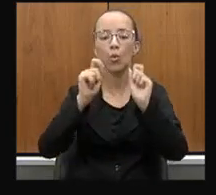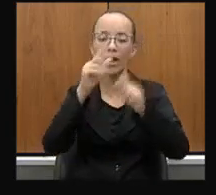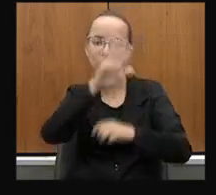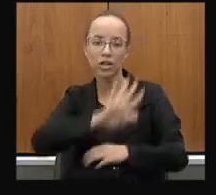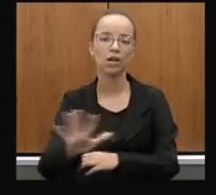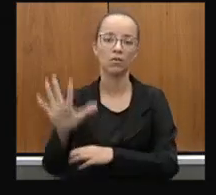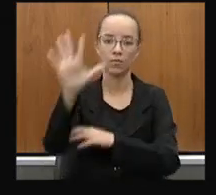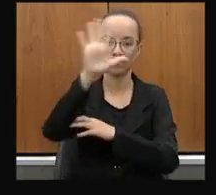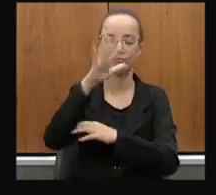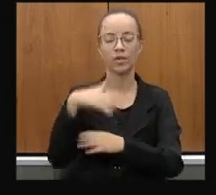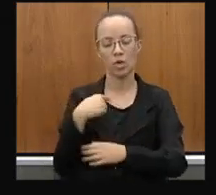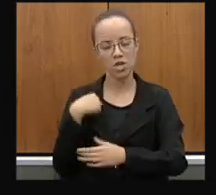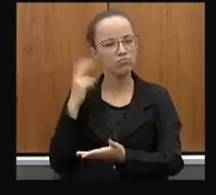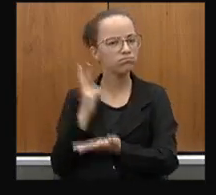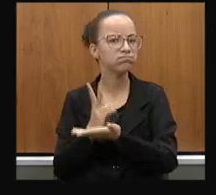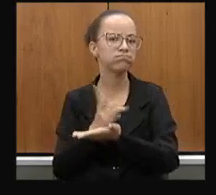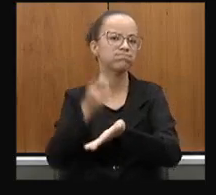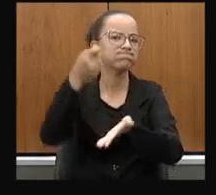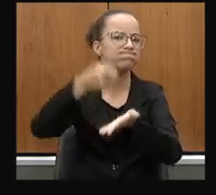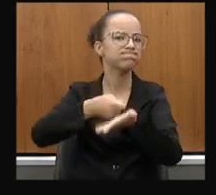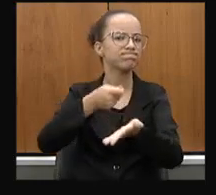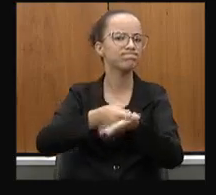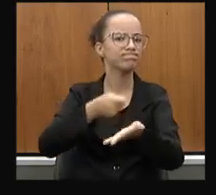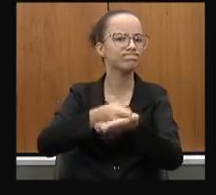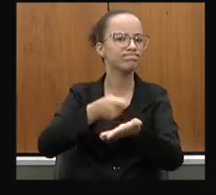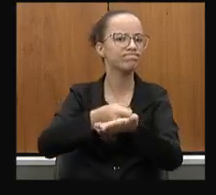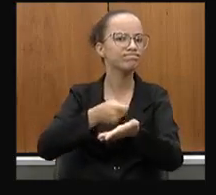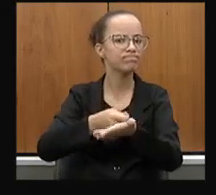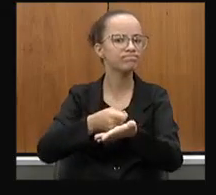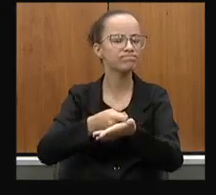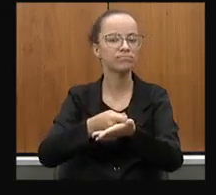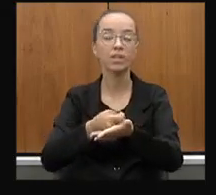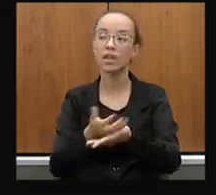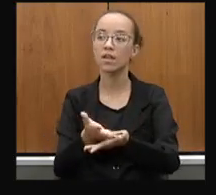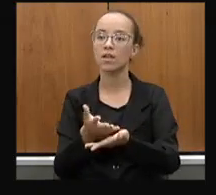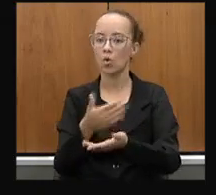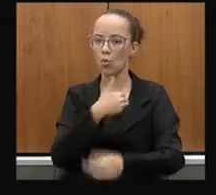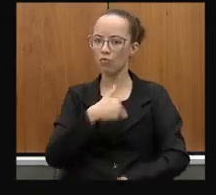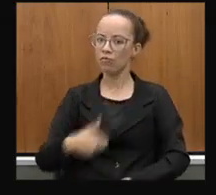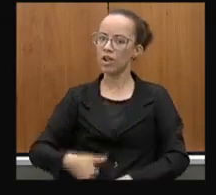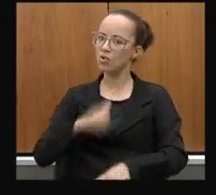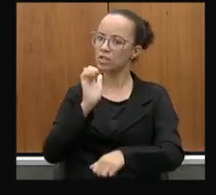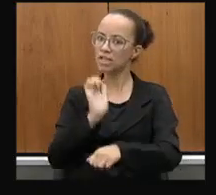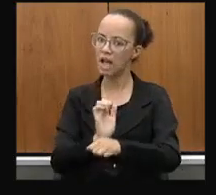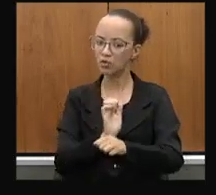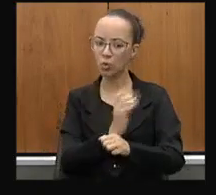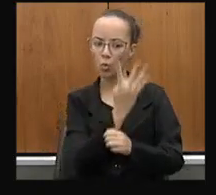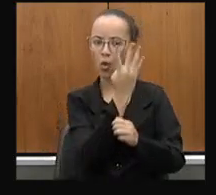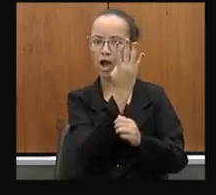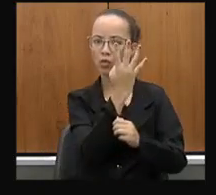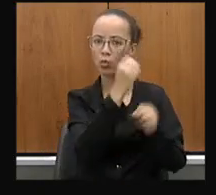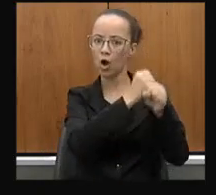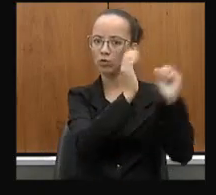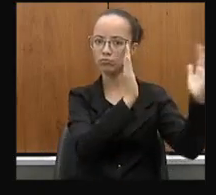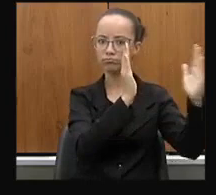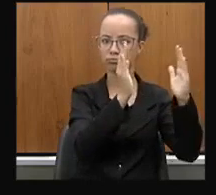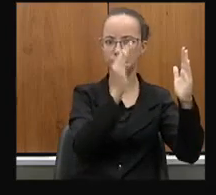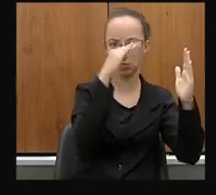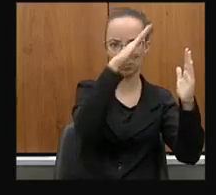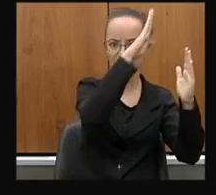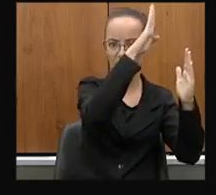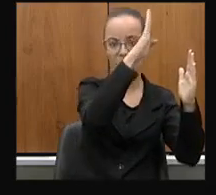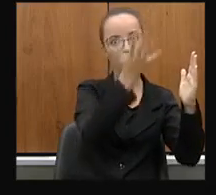Então, eu farei essa cobrança, sim, mesmo a cobrança que eu queria ver o governo do Estado ter feito esses quatro anos do governo Bolsonaro,